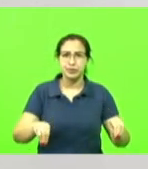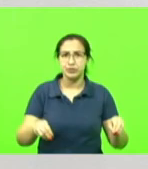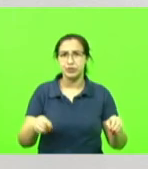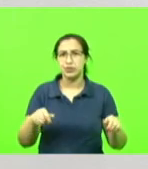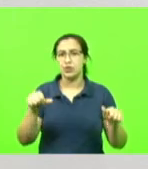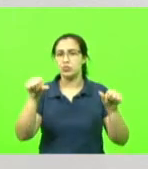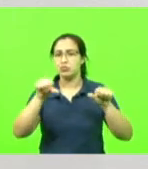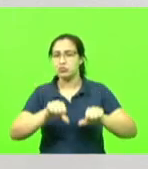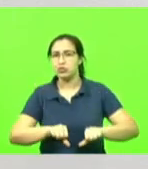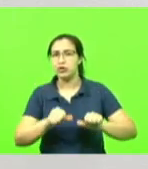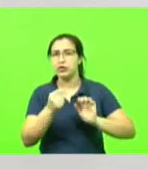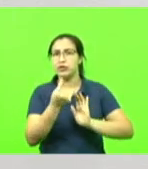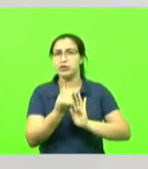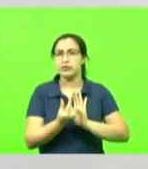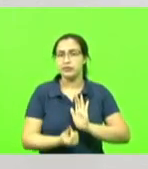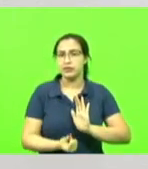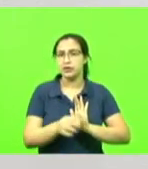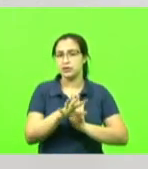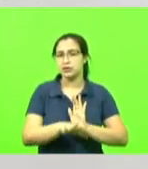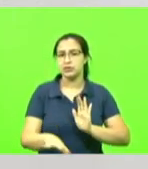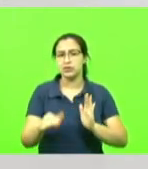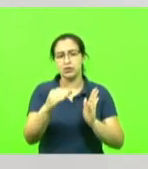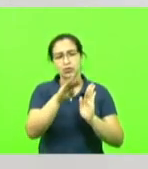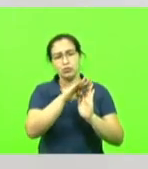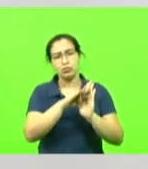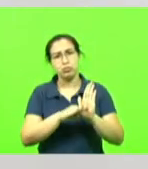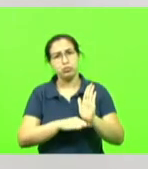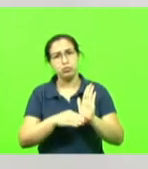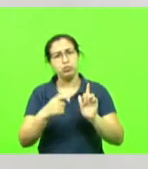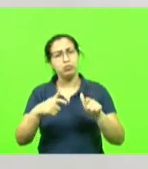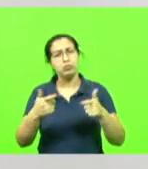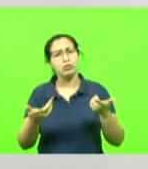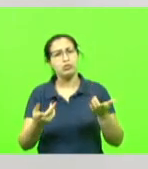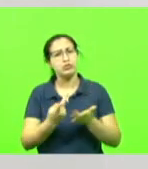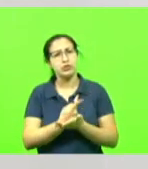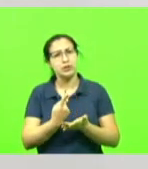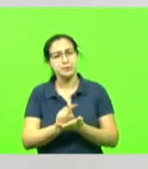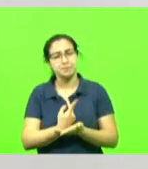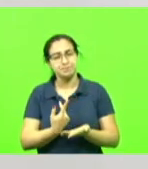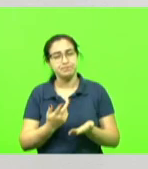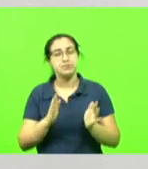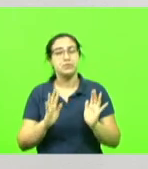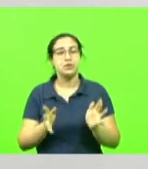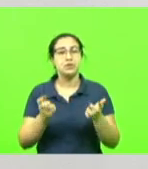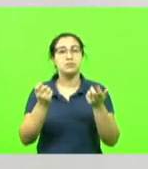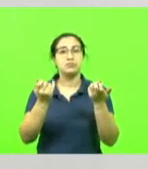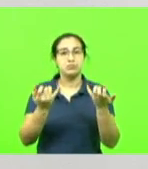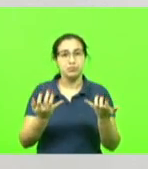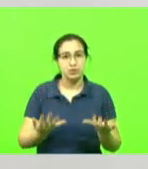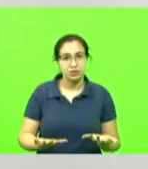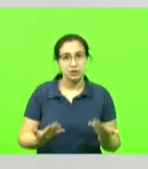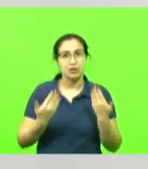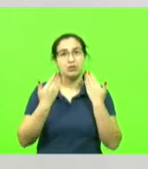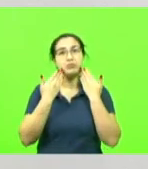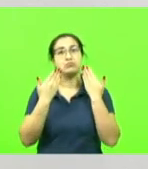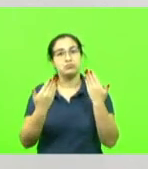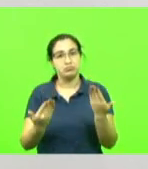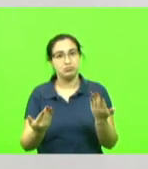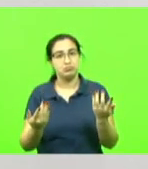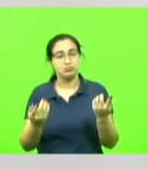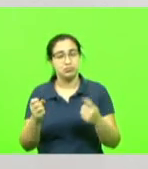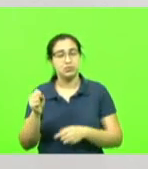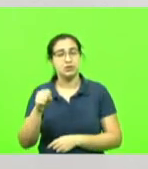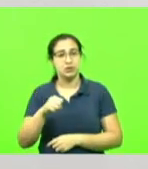financeiro naquela matéria. Como eu disse, serão expostos. E serão